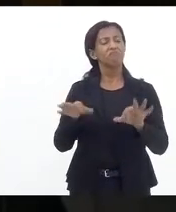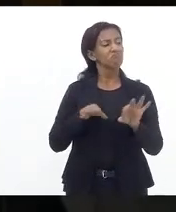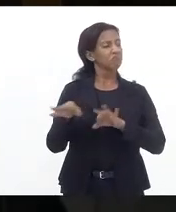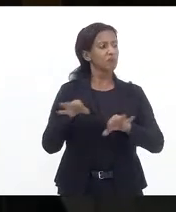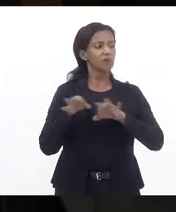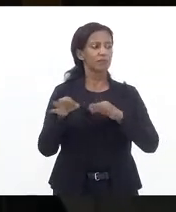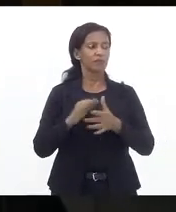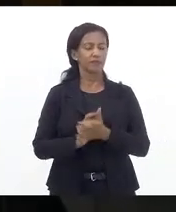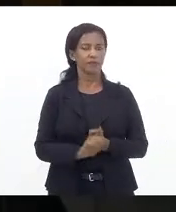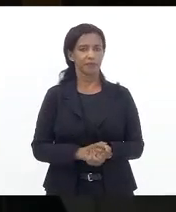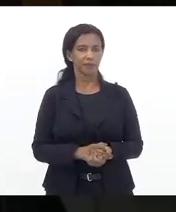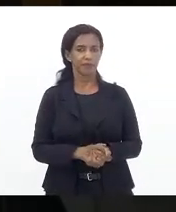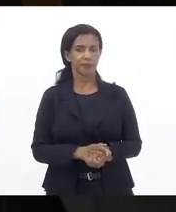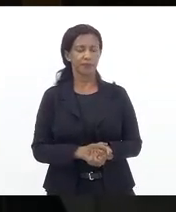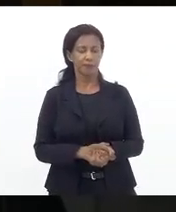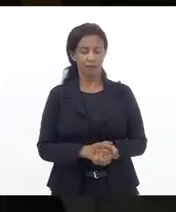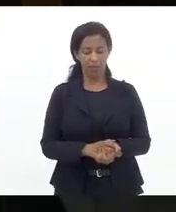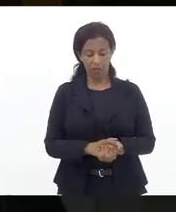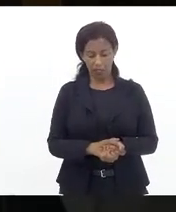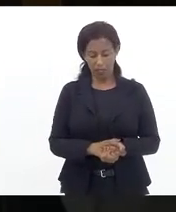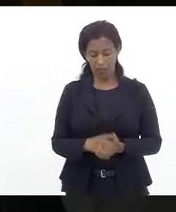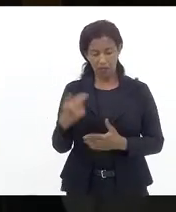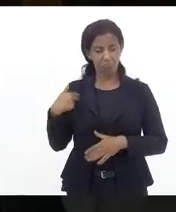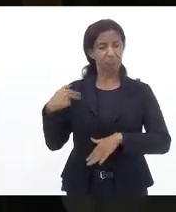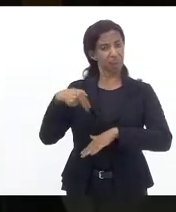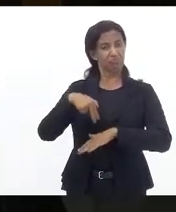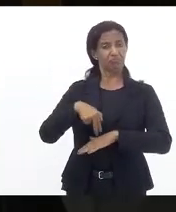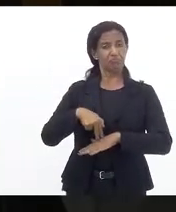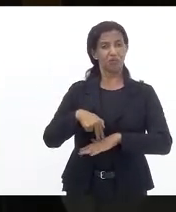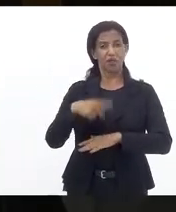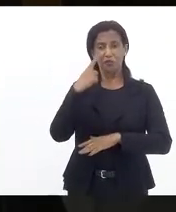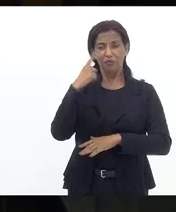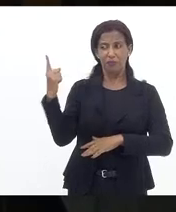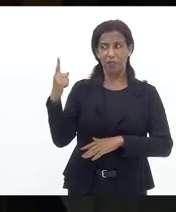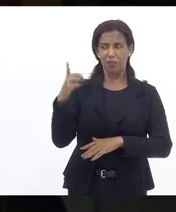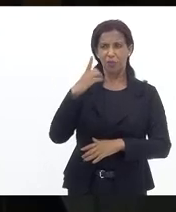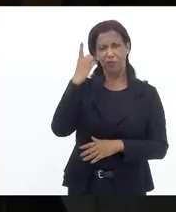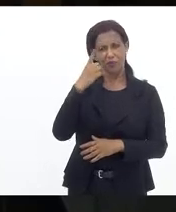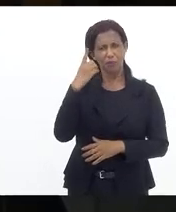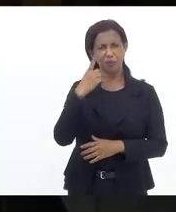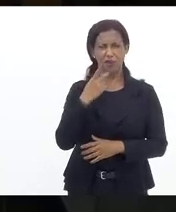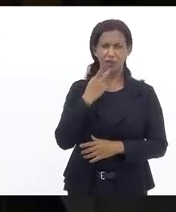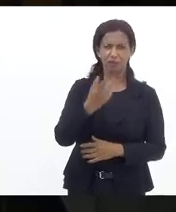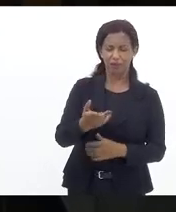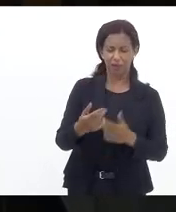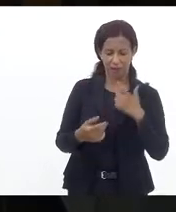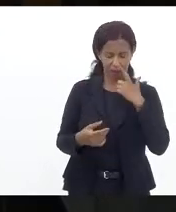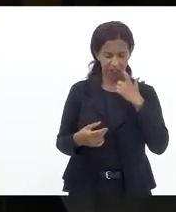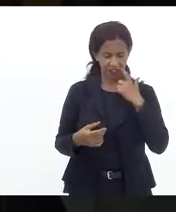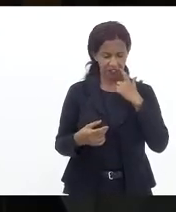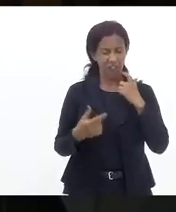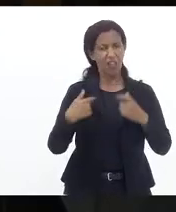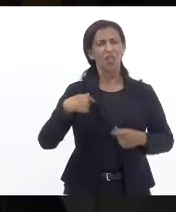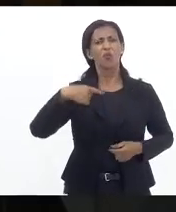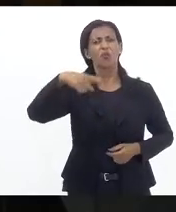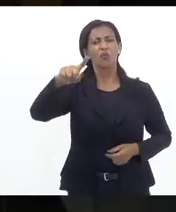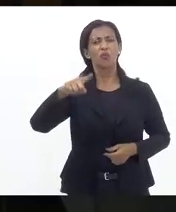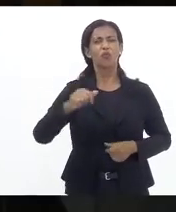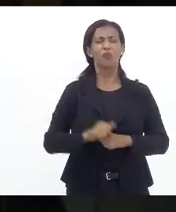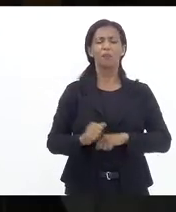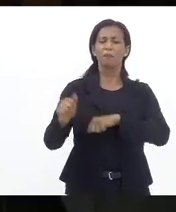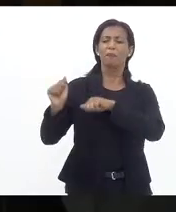e aí eu vi aqui um deputado dizer que ele foi para a manifestação